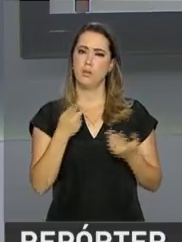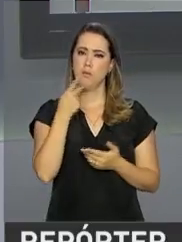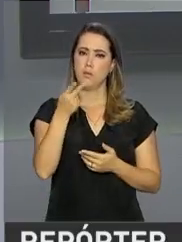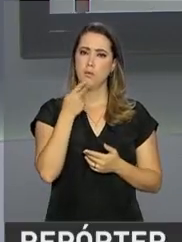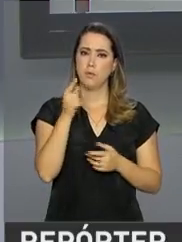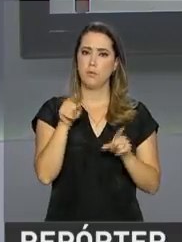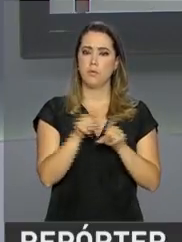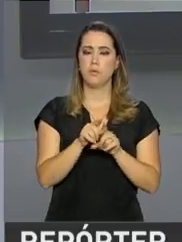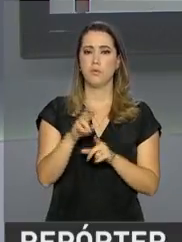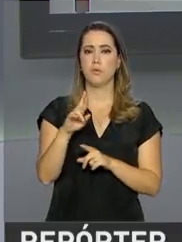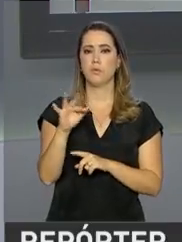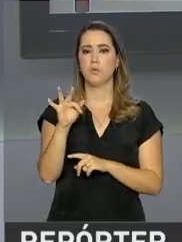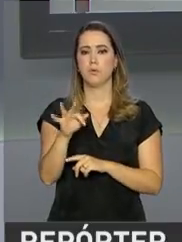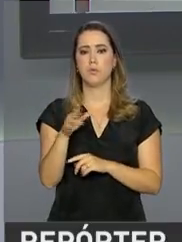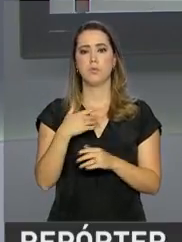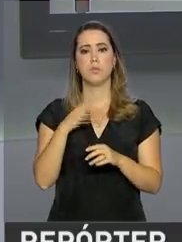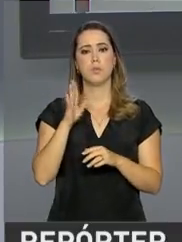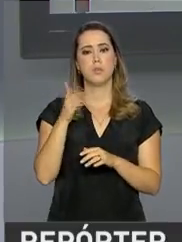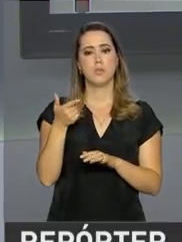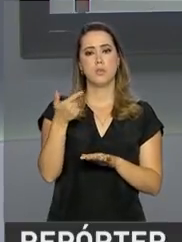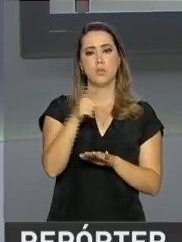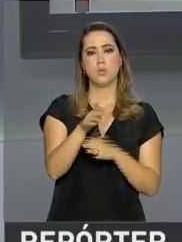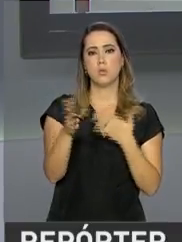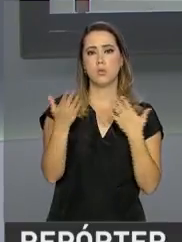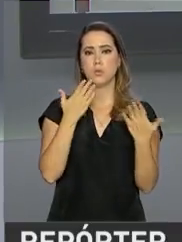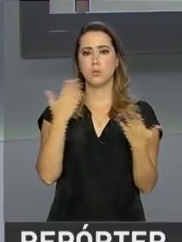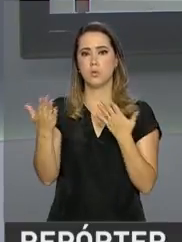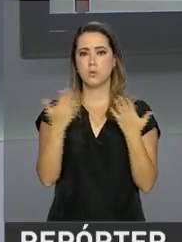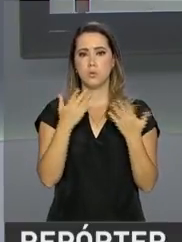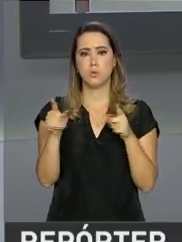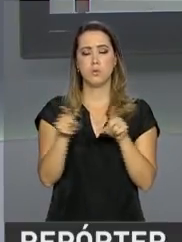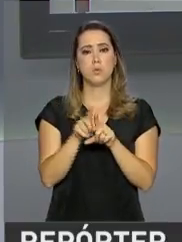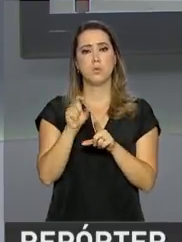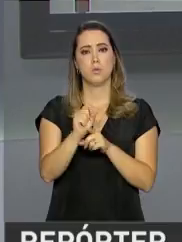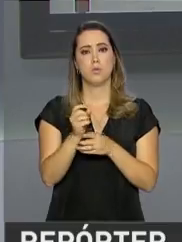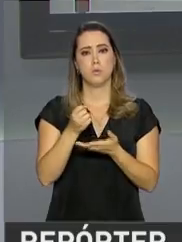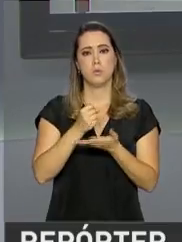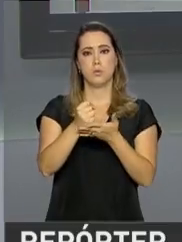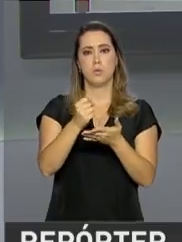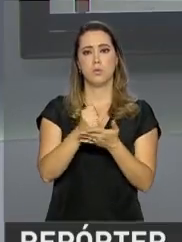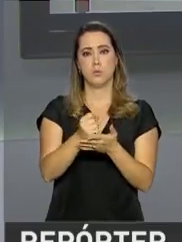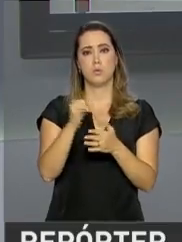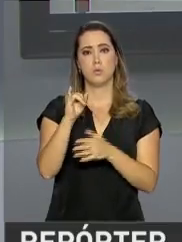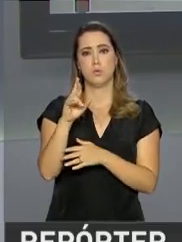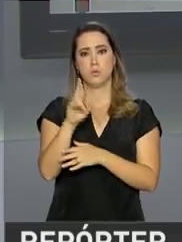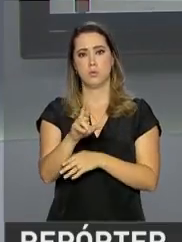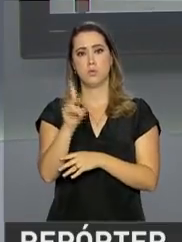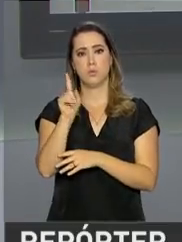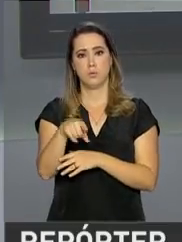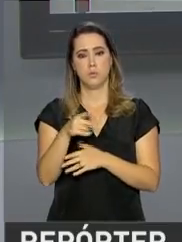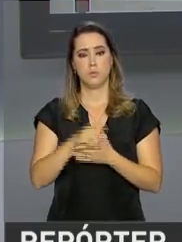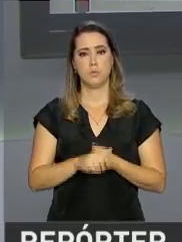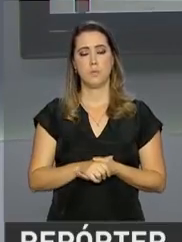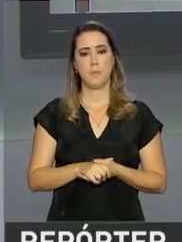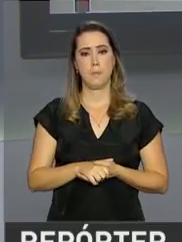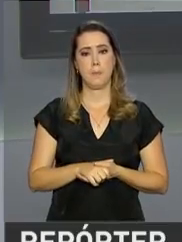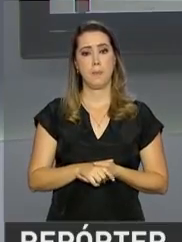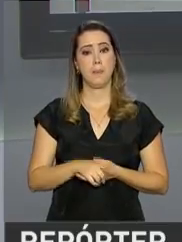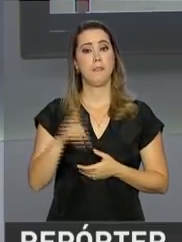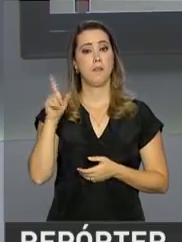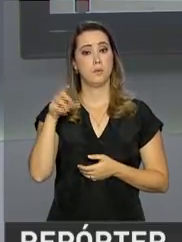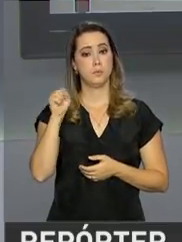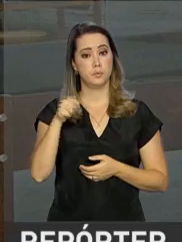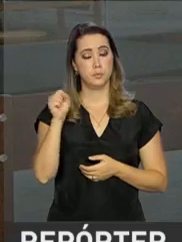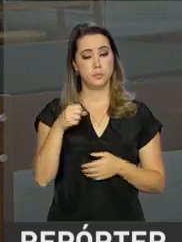falando de Receita Federal, parece que saiu mais um balanço das declarações, da entrega das declarações do Imposto de Renda, não mesmo? É isso